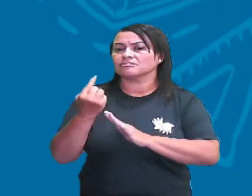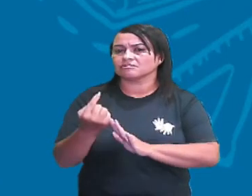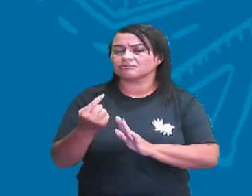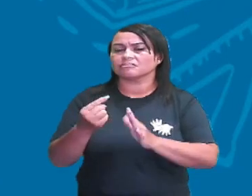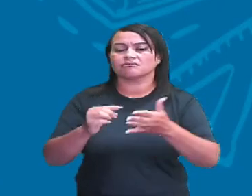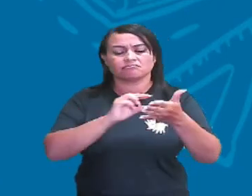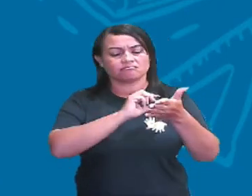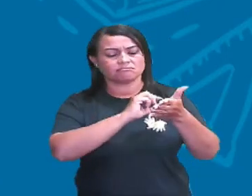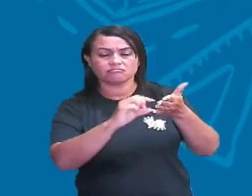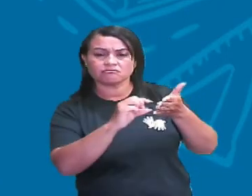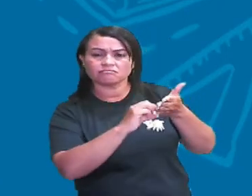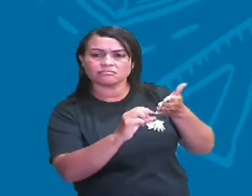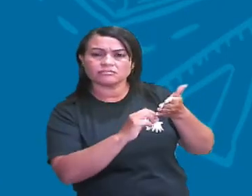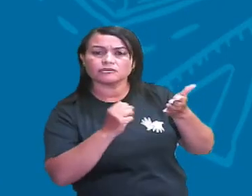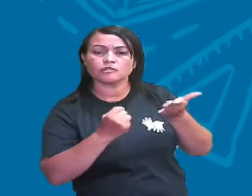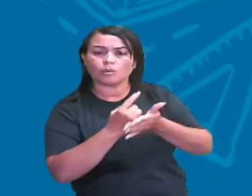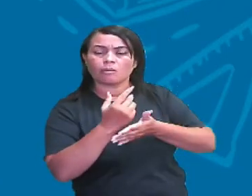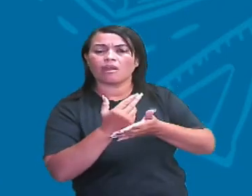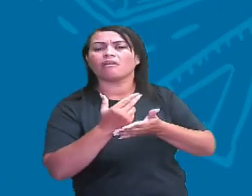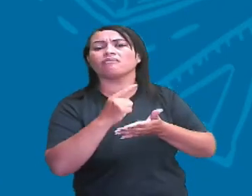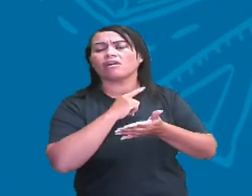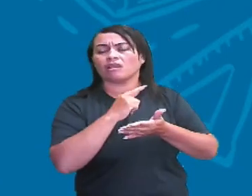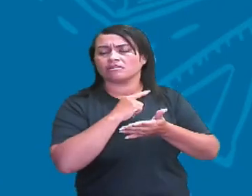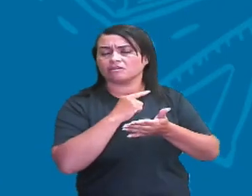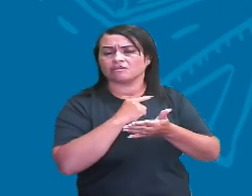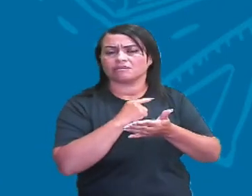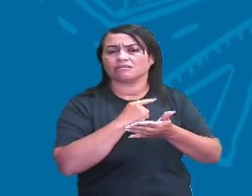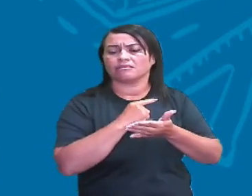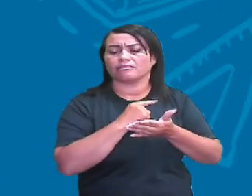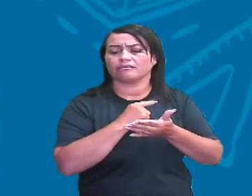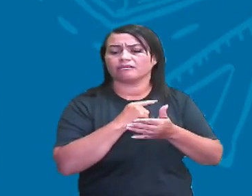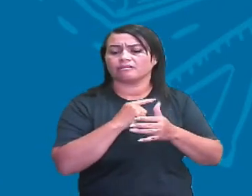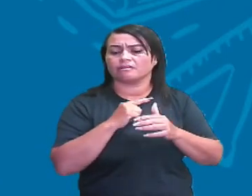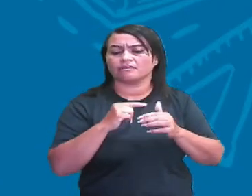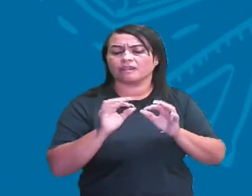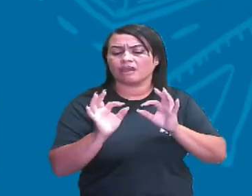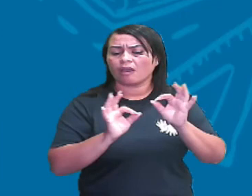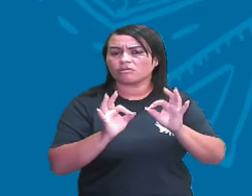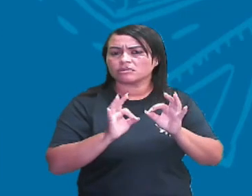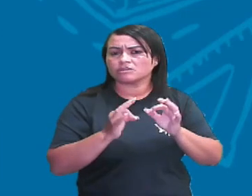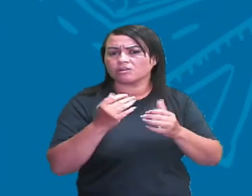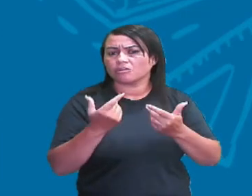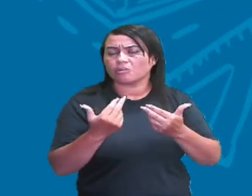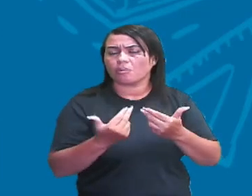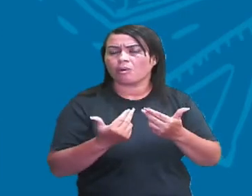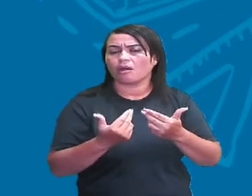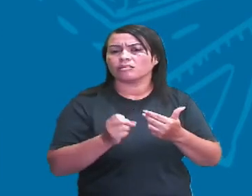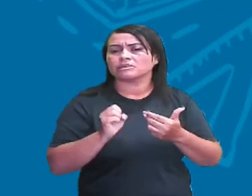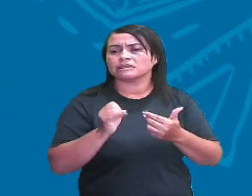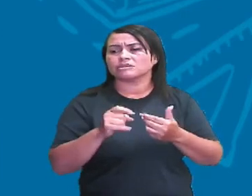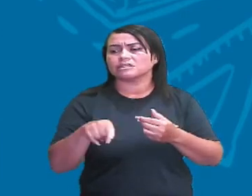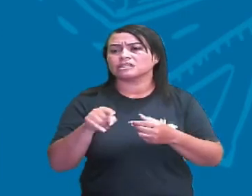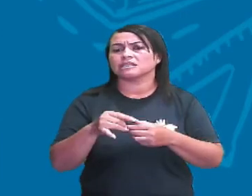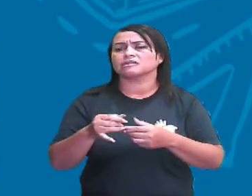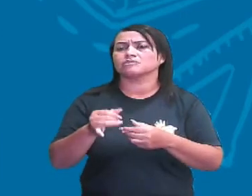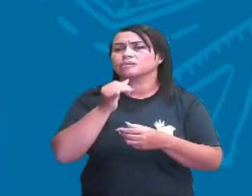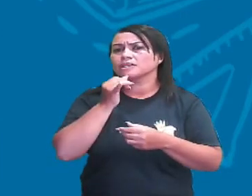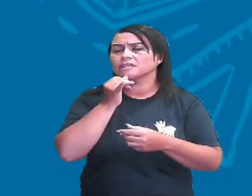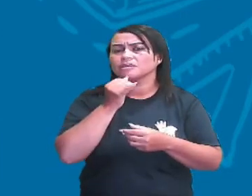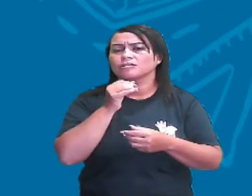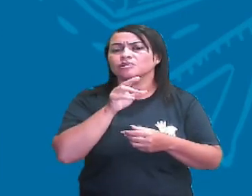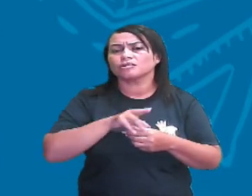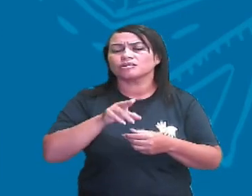embalagem do produto, você vai ter o efeito da mesma forma que vai ter se utilizar o produto mais e mais vezes.